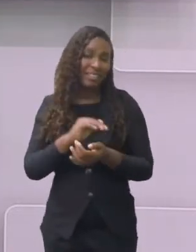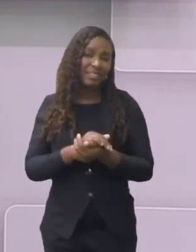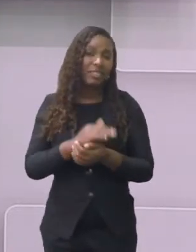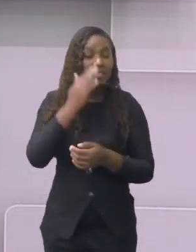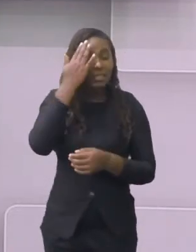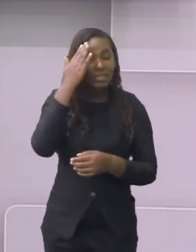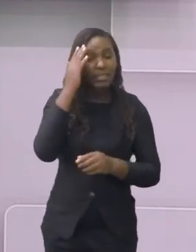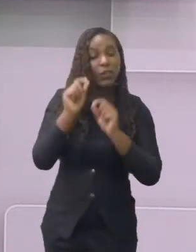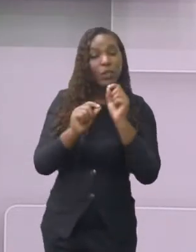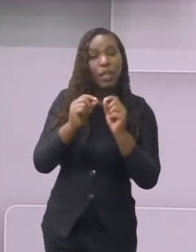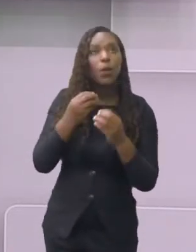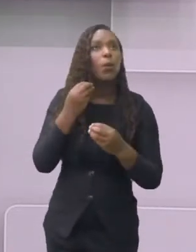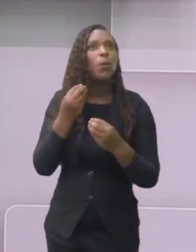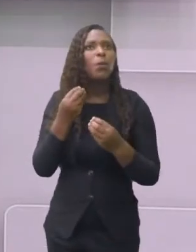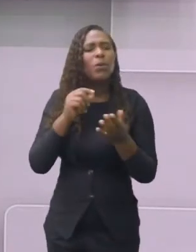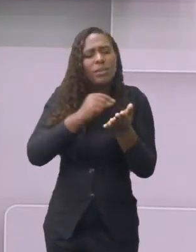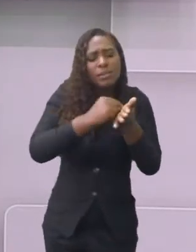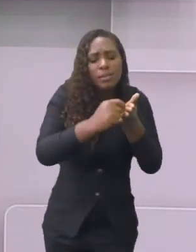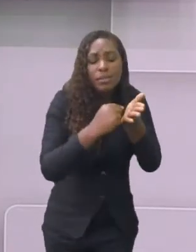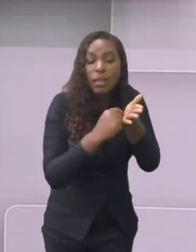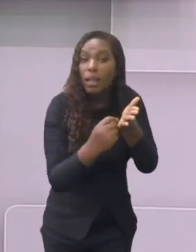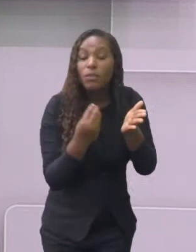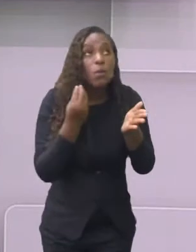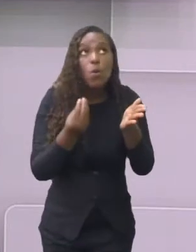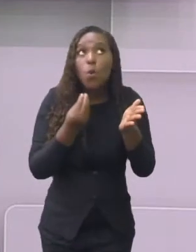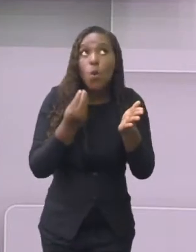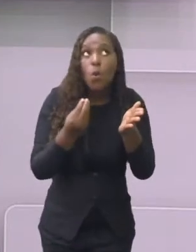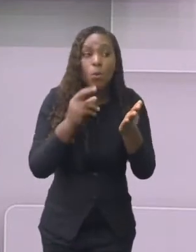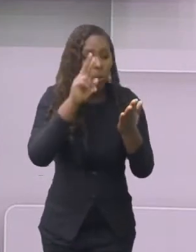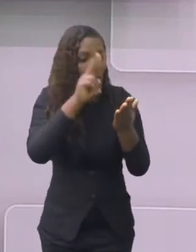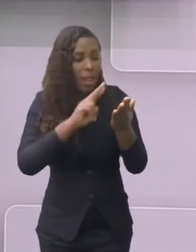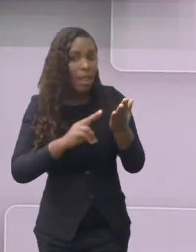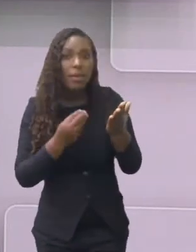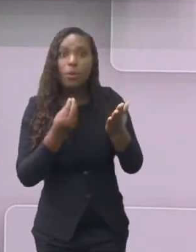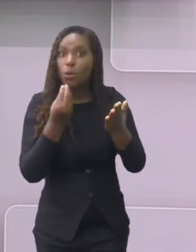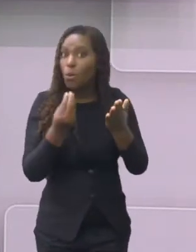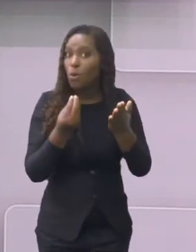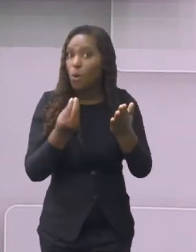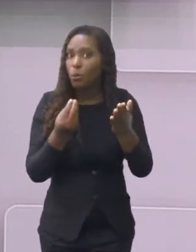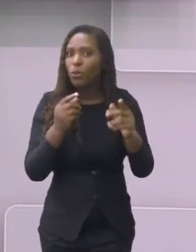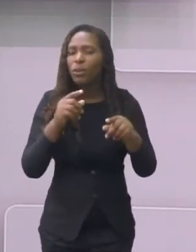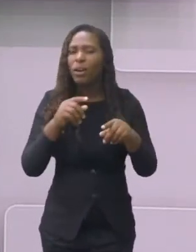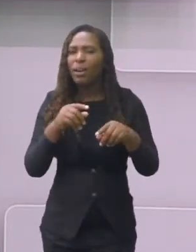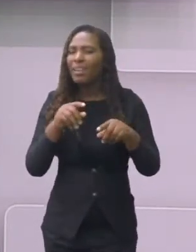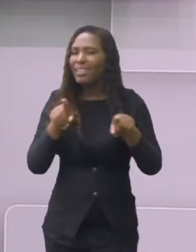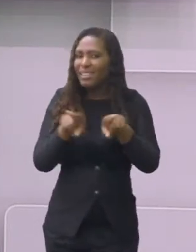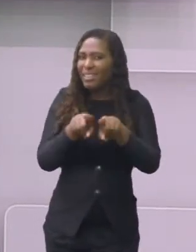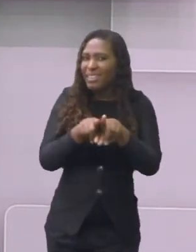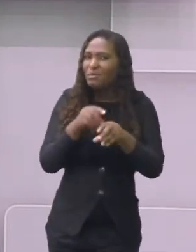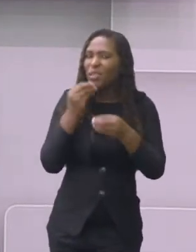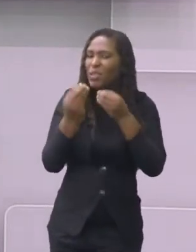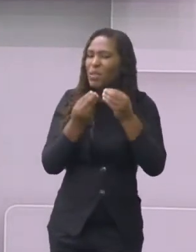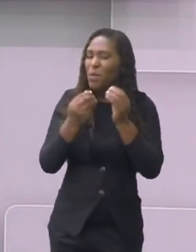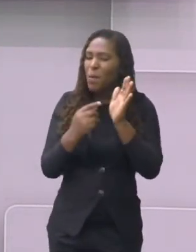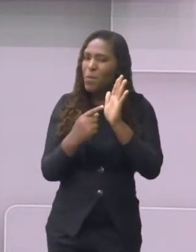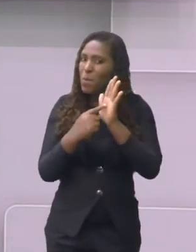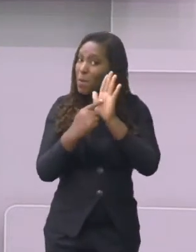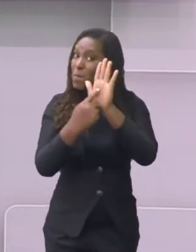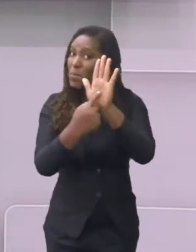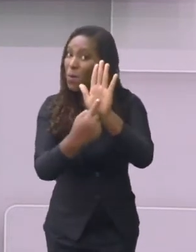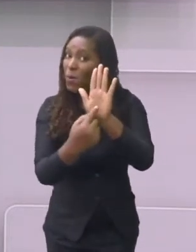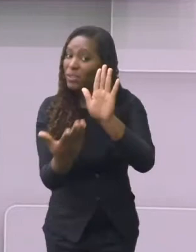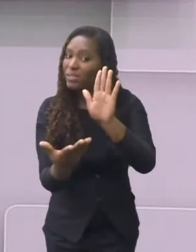se lê e como ele se apresenta, quais são as características desse gênero textual.